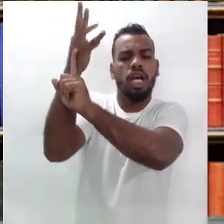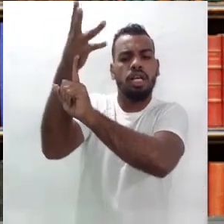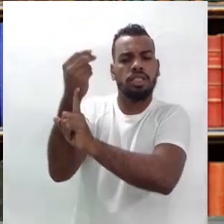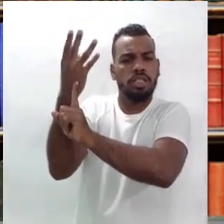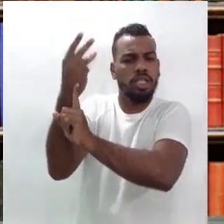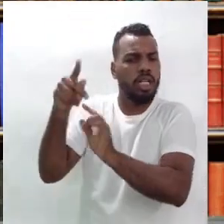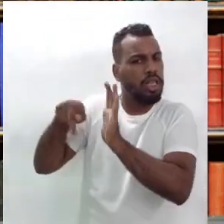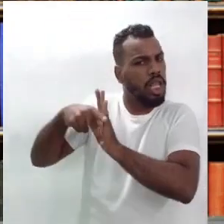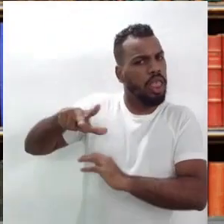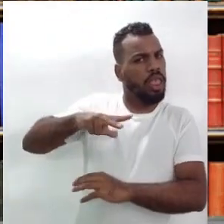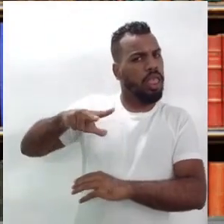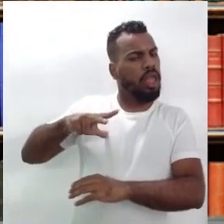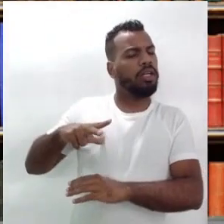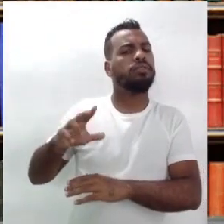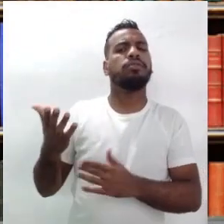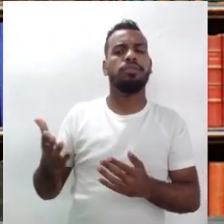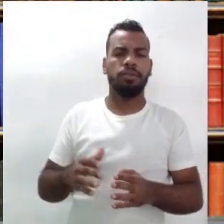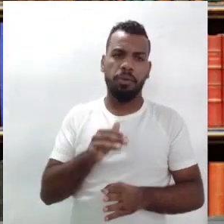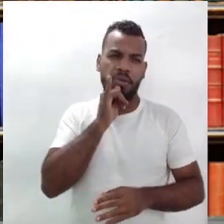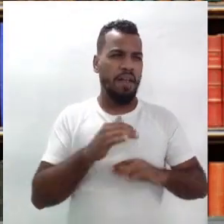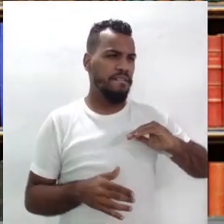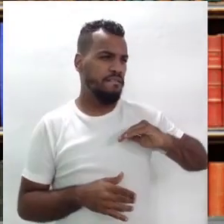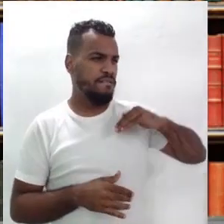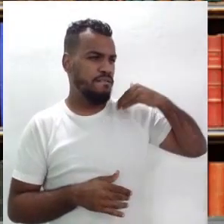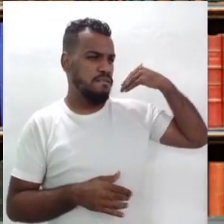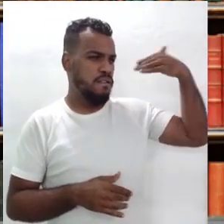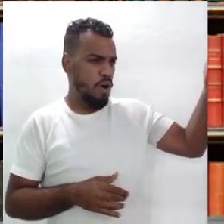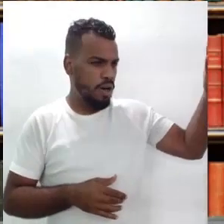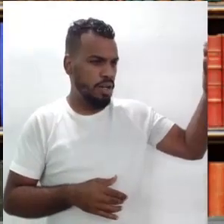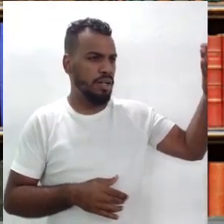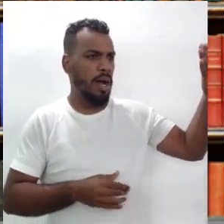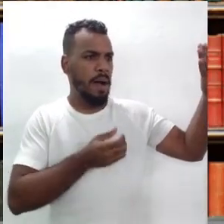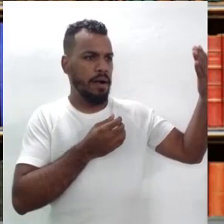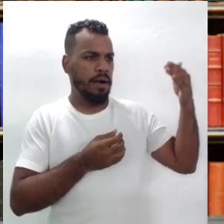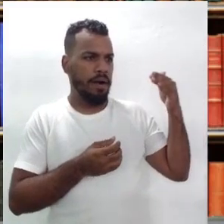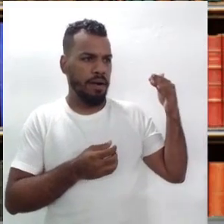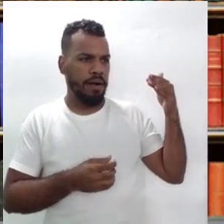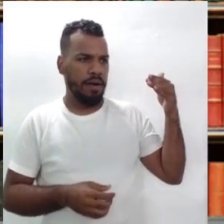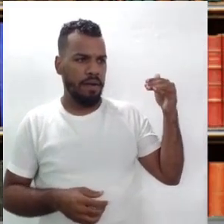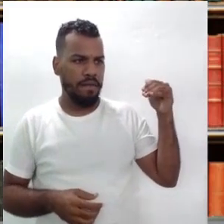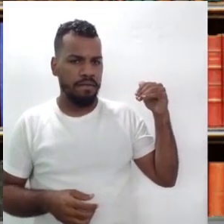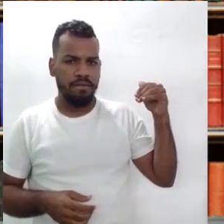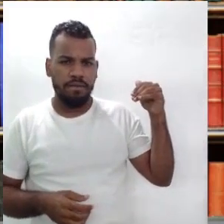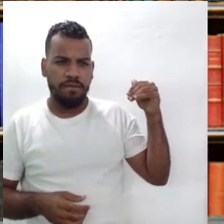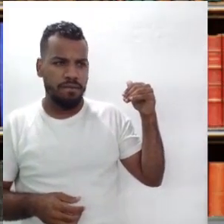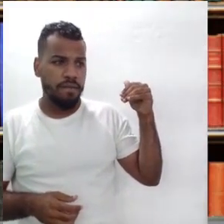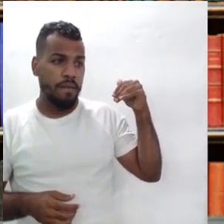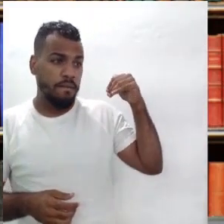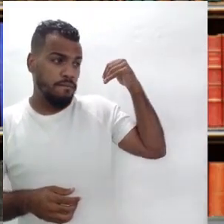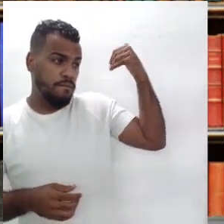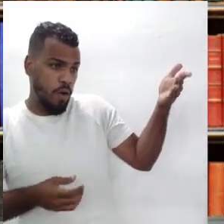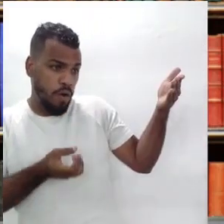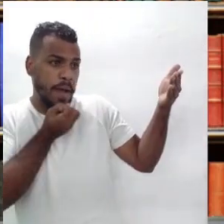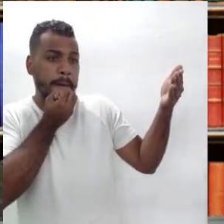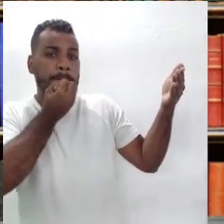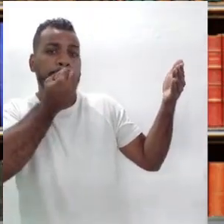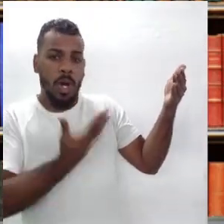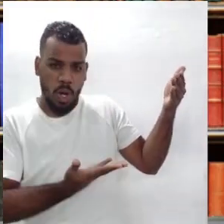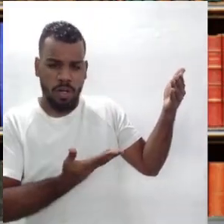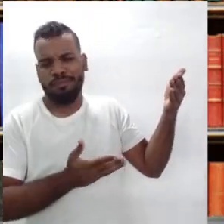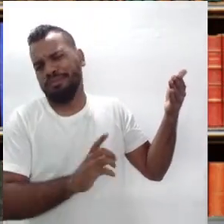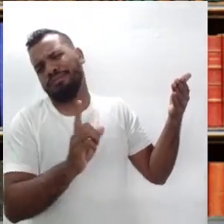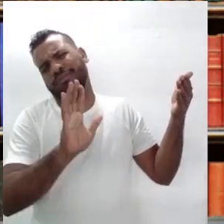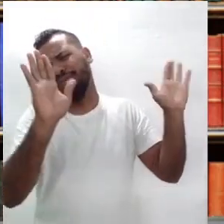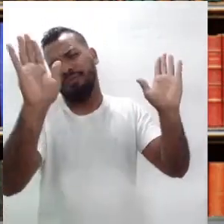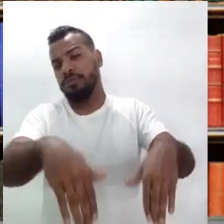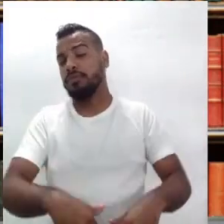Então, é essa ideia que só o que vier de fora, sabe o que é bom, isso nos deixa que até... O que é que